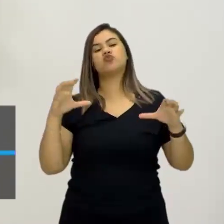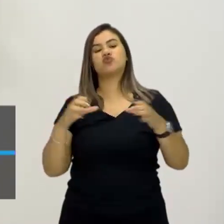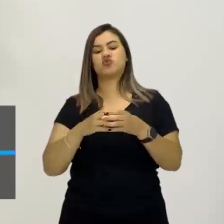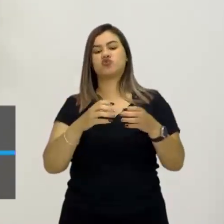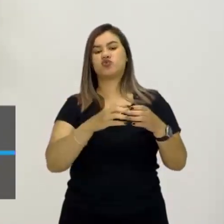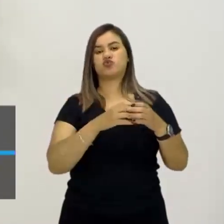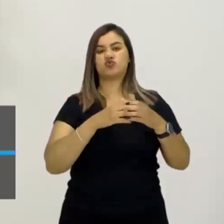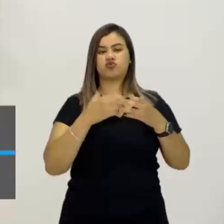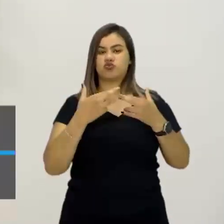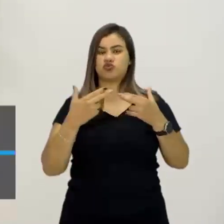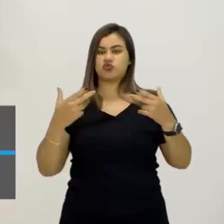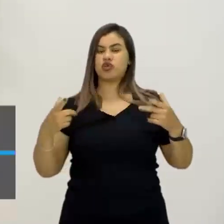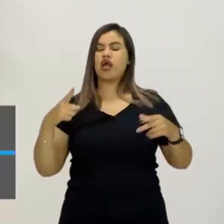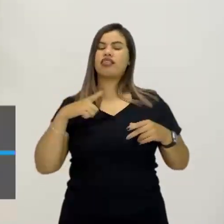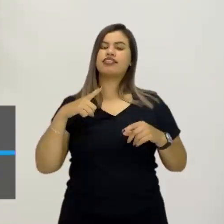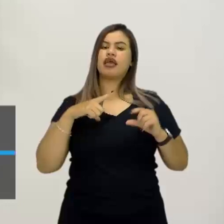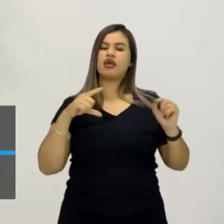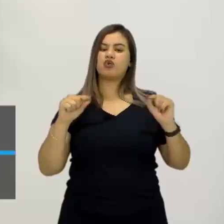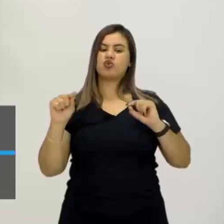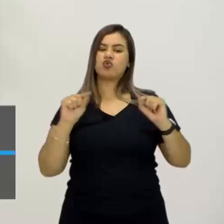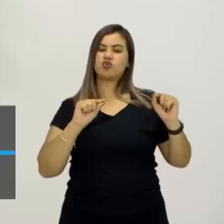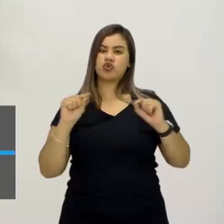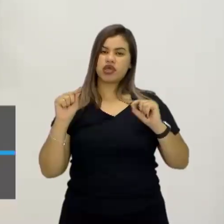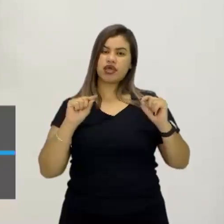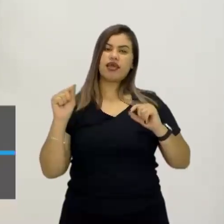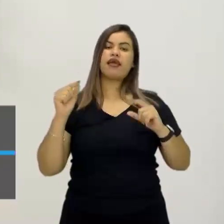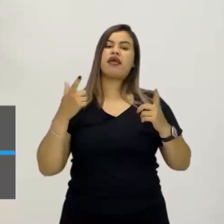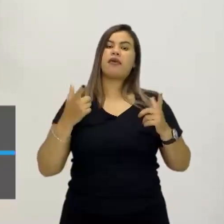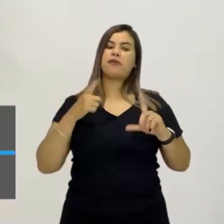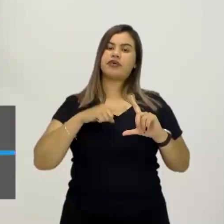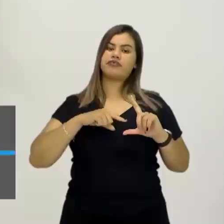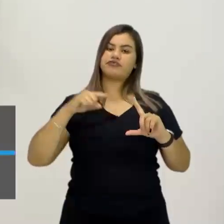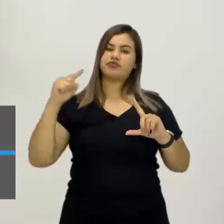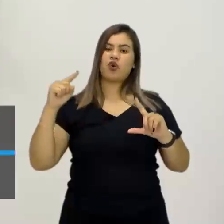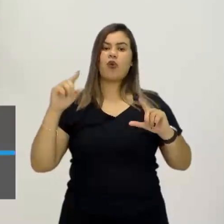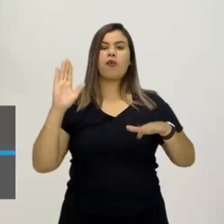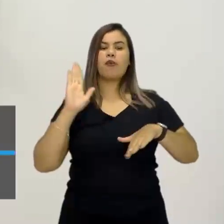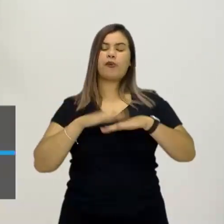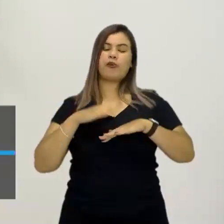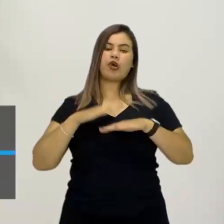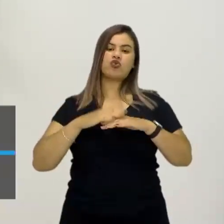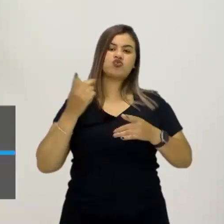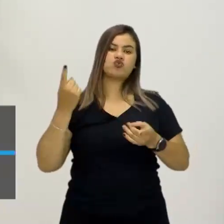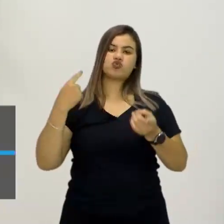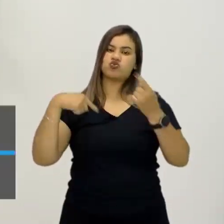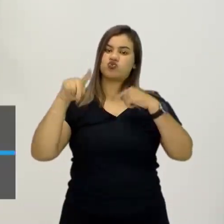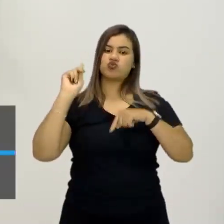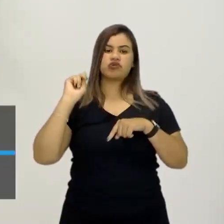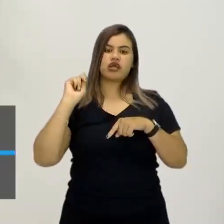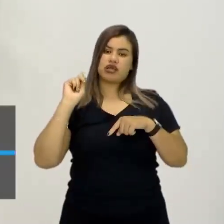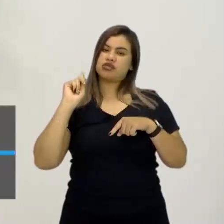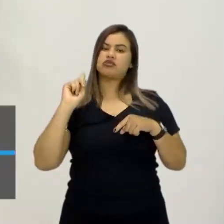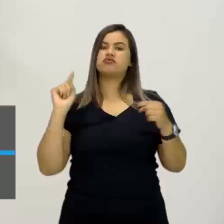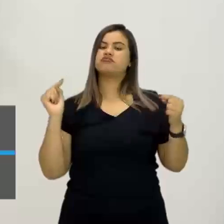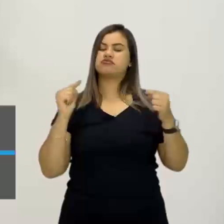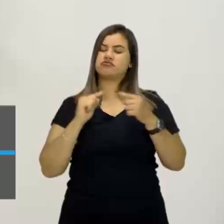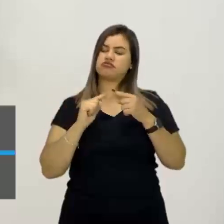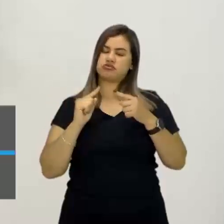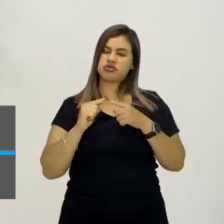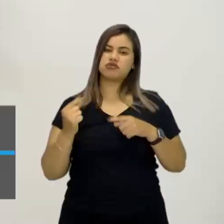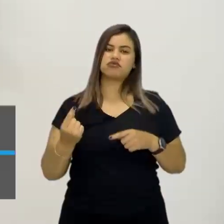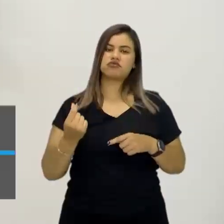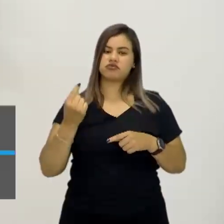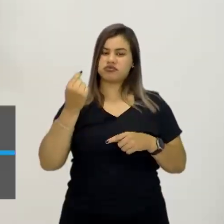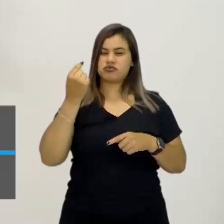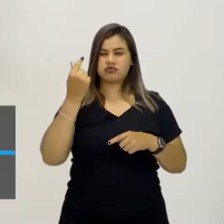uma trajetória maior, de sucesso maior, bem sucedida financeiramente. Quando eu digo